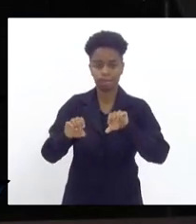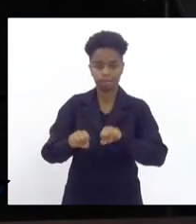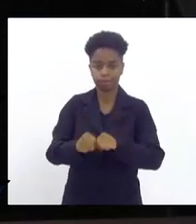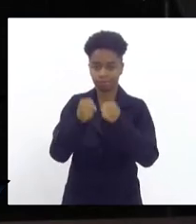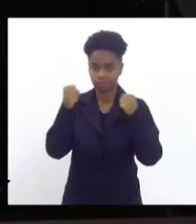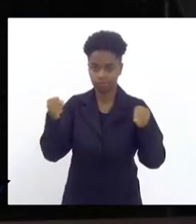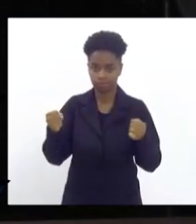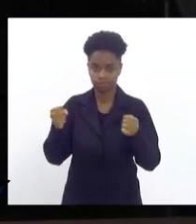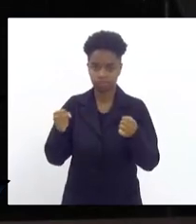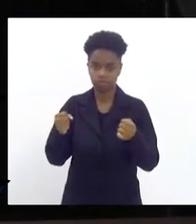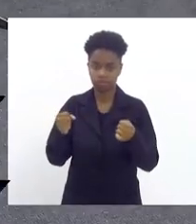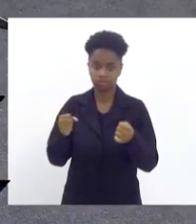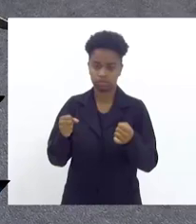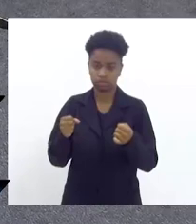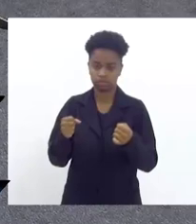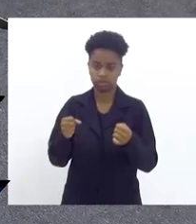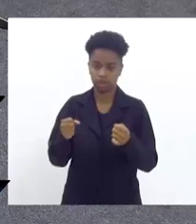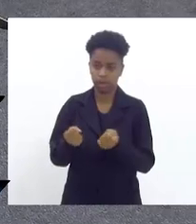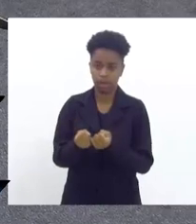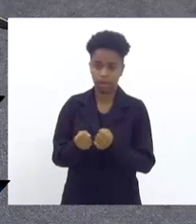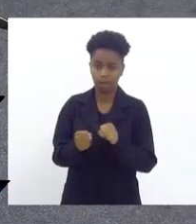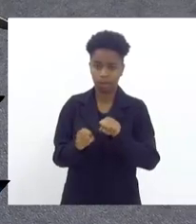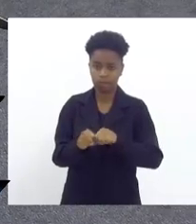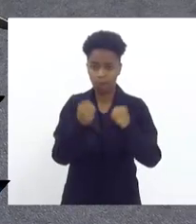que estourou